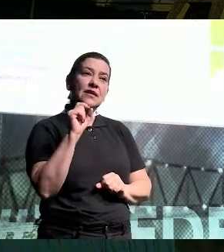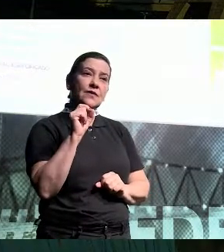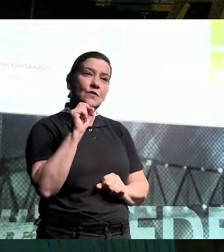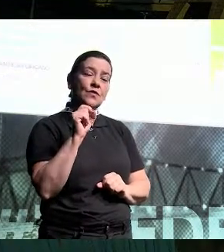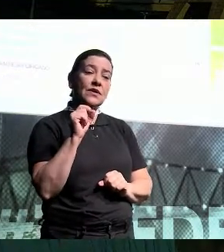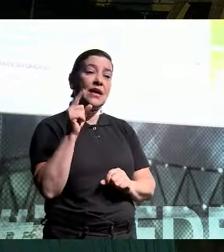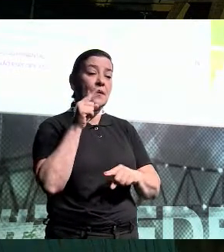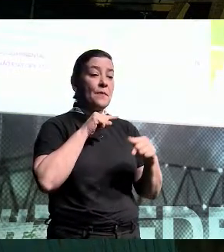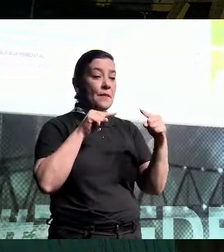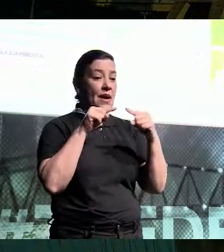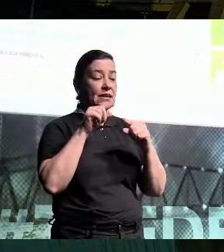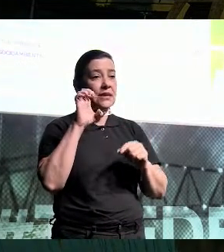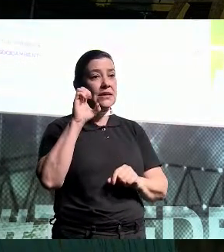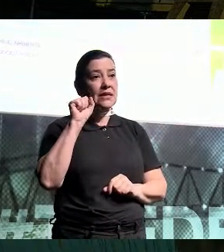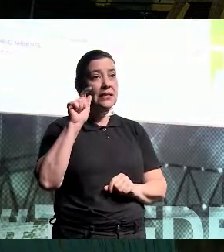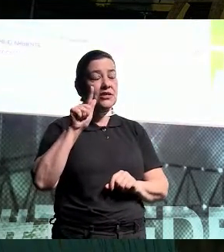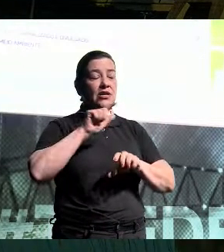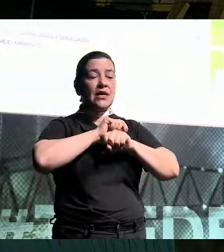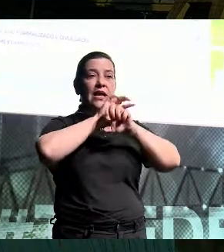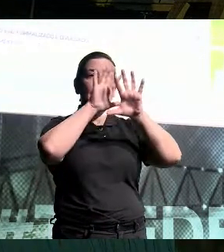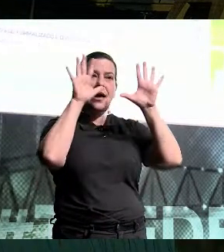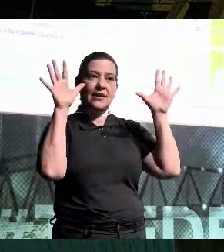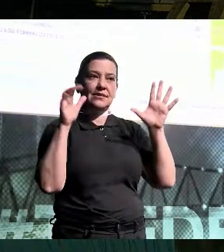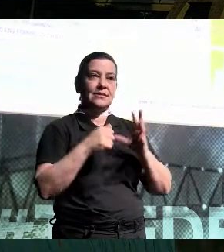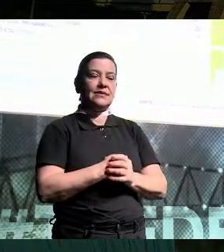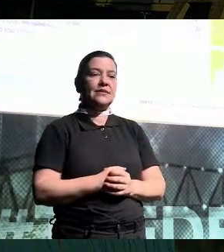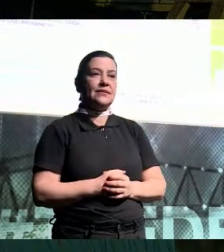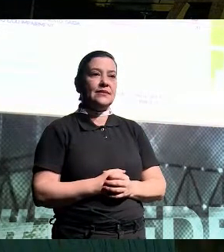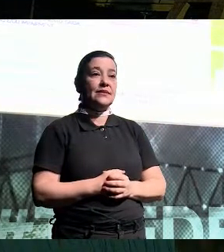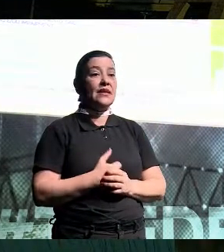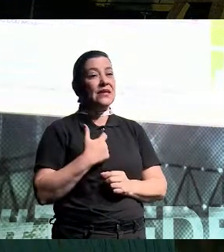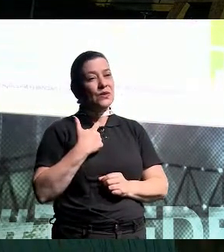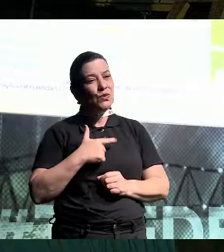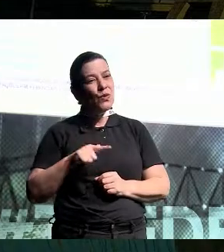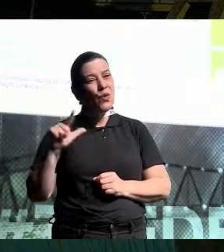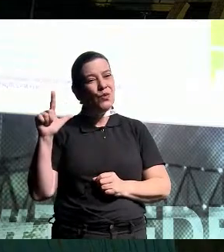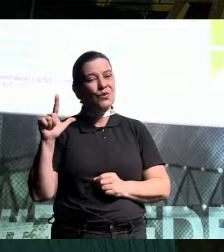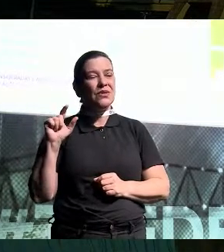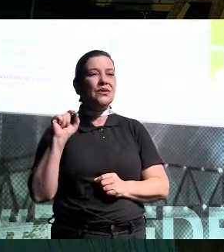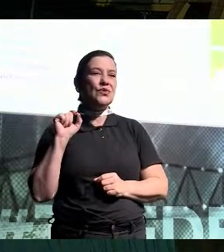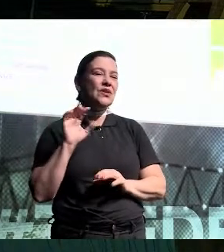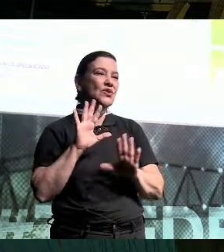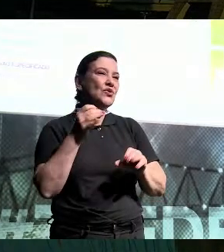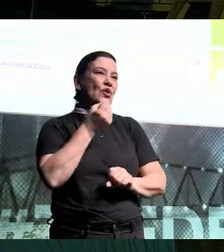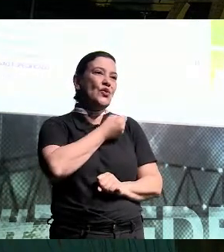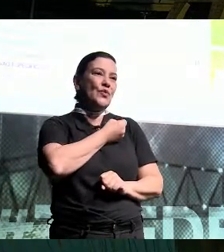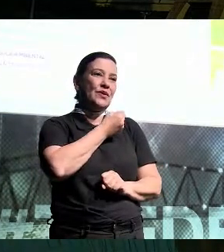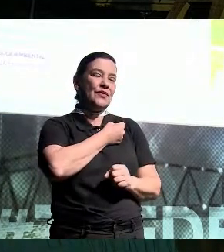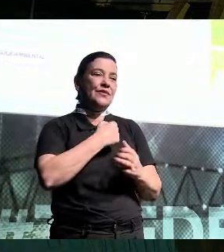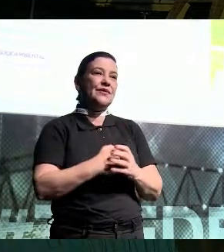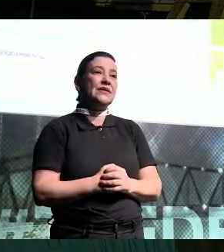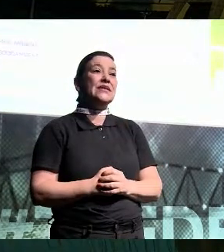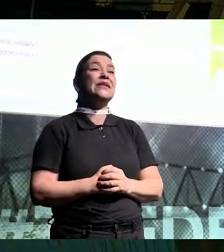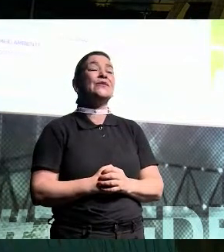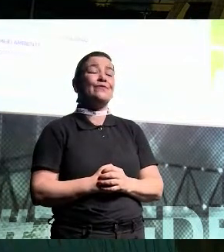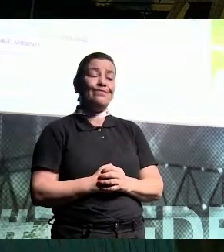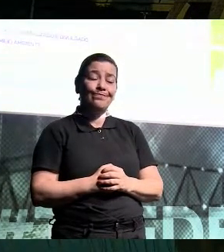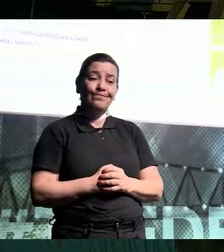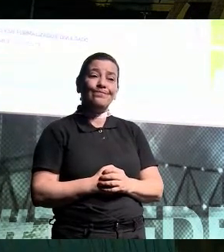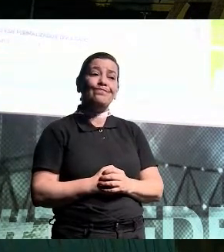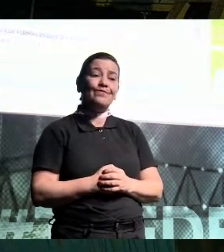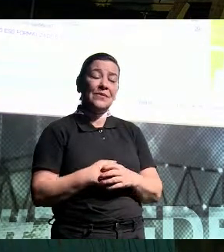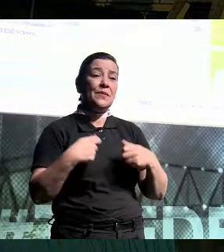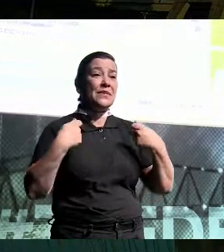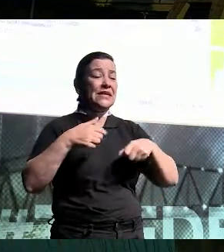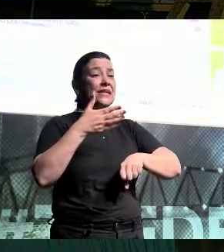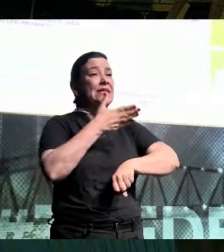metas ESG claras com o negócio. As outras, elas só jogam números ali. Então, tem uma maturidade a